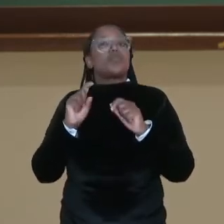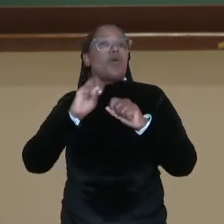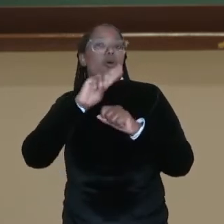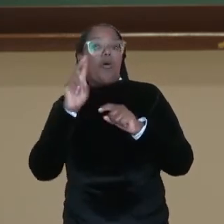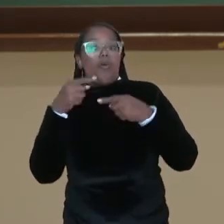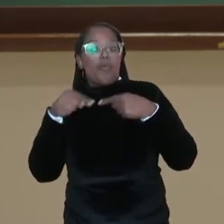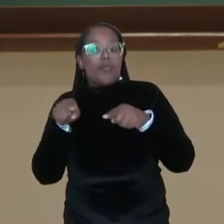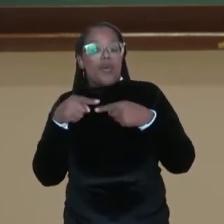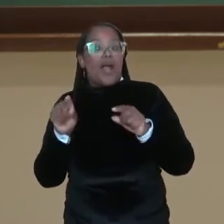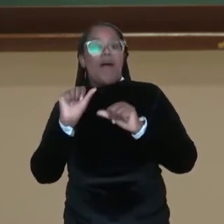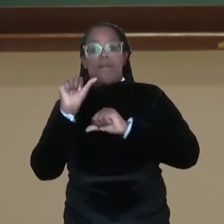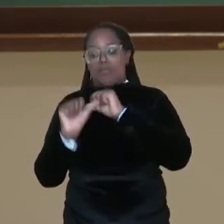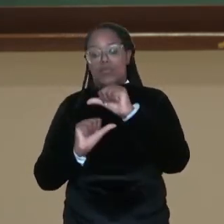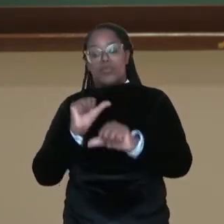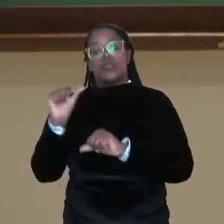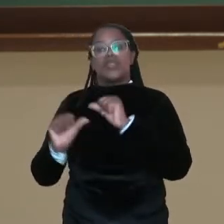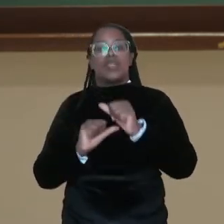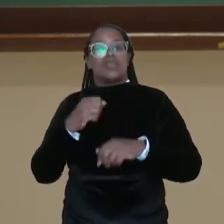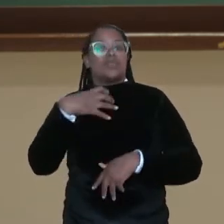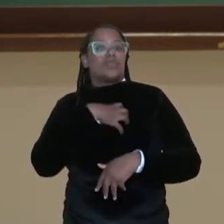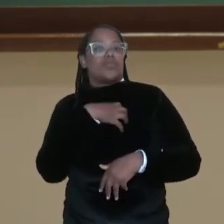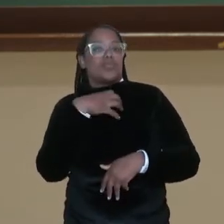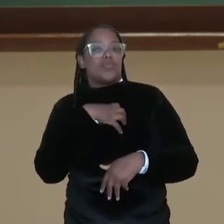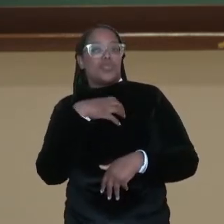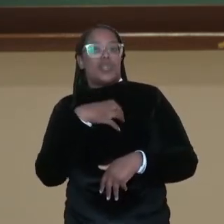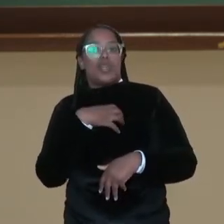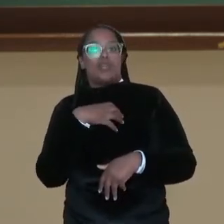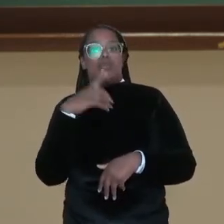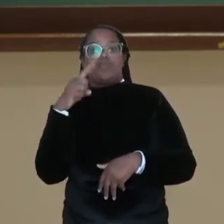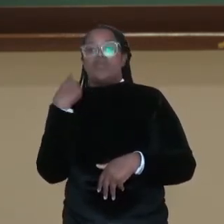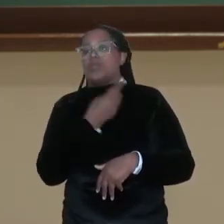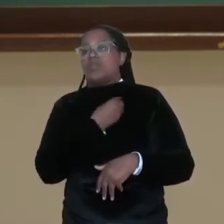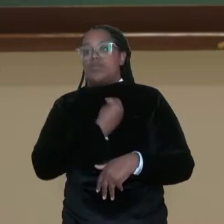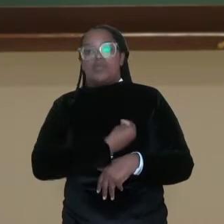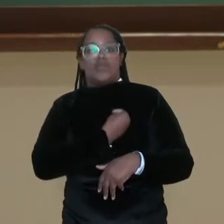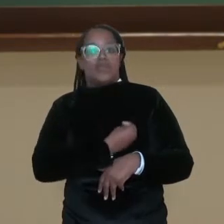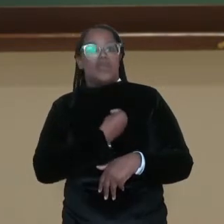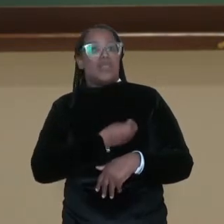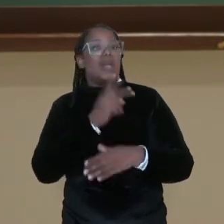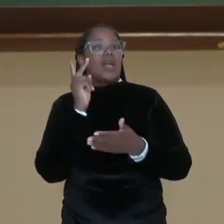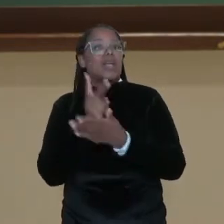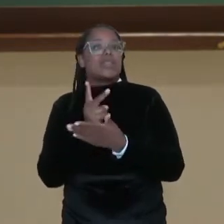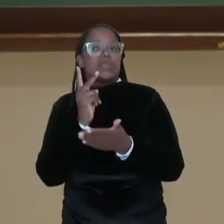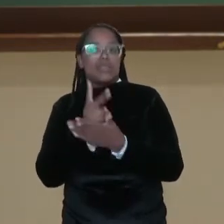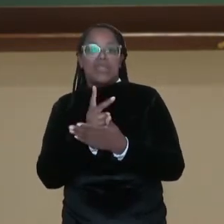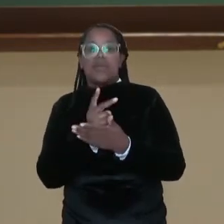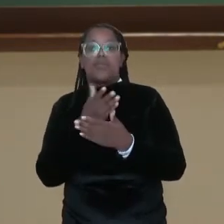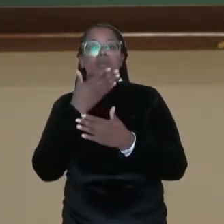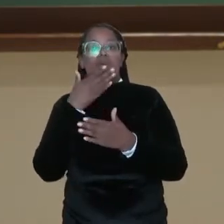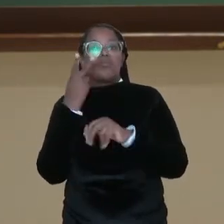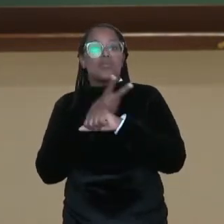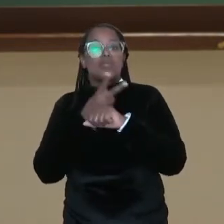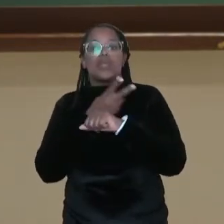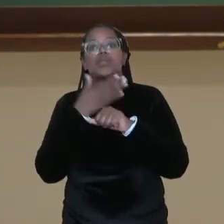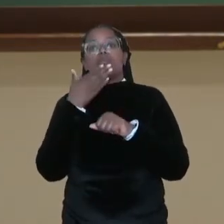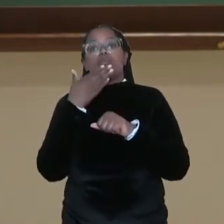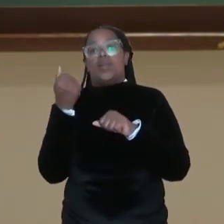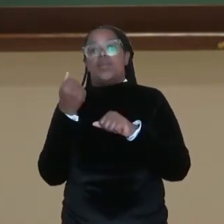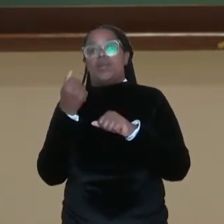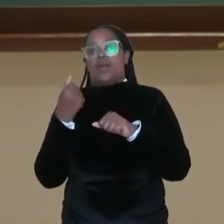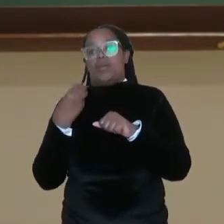mudanças sobre a realidade em que estamos inseridos sempre em prol do melhor, para o bem da